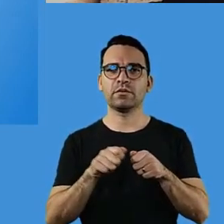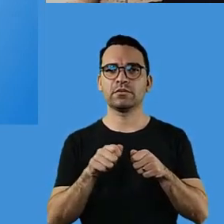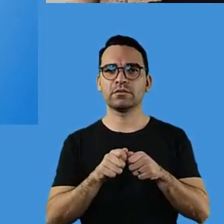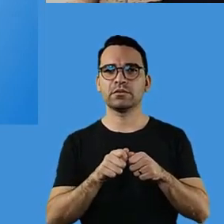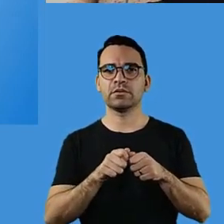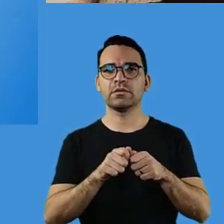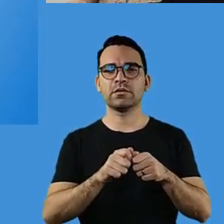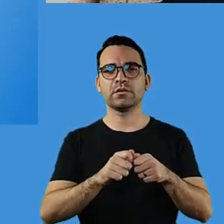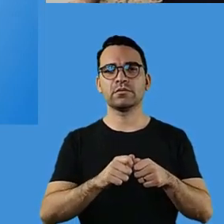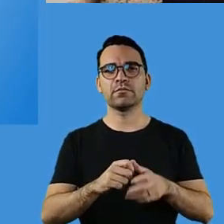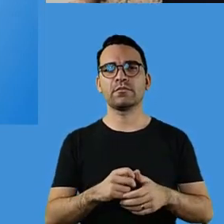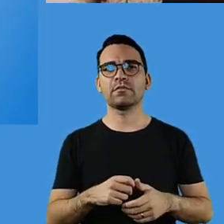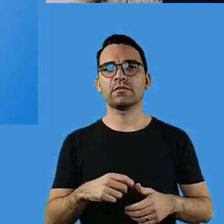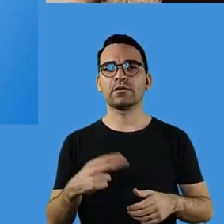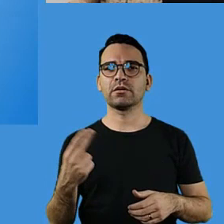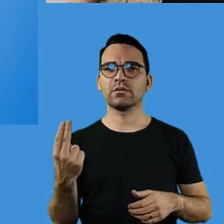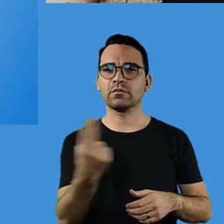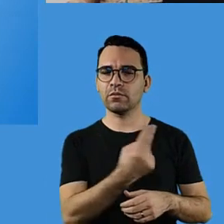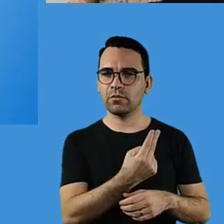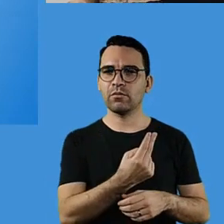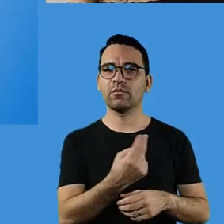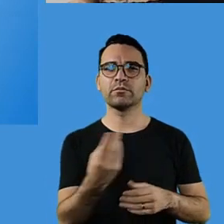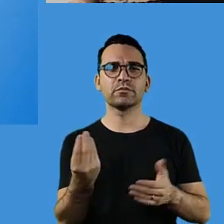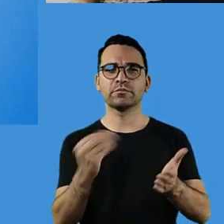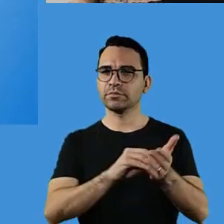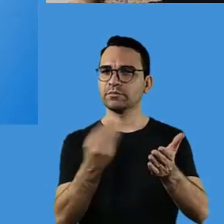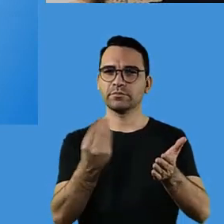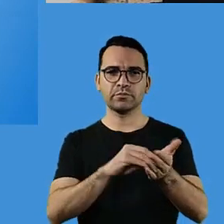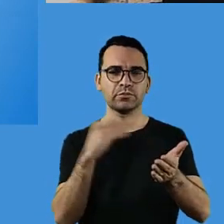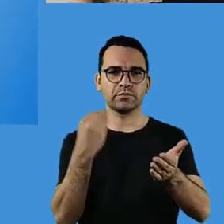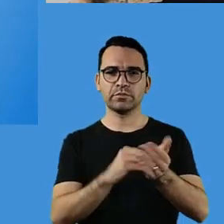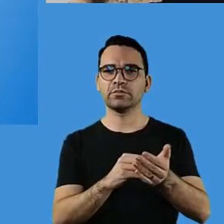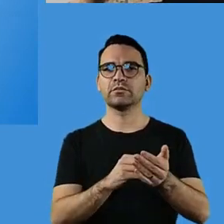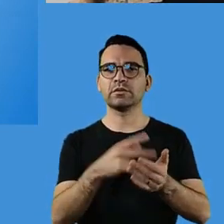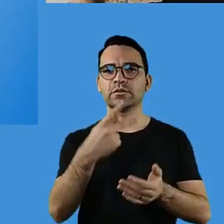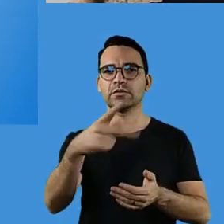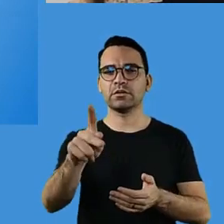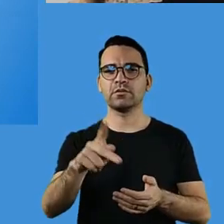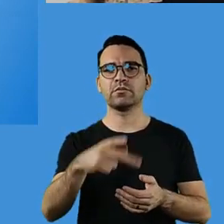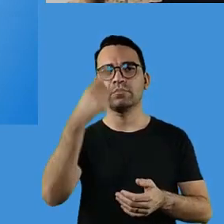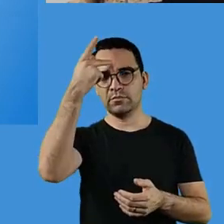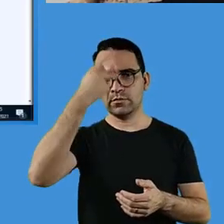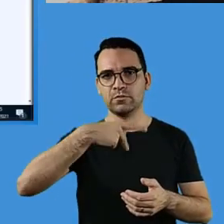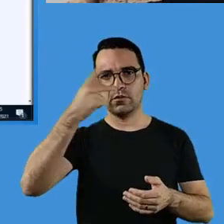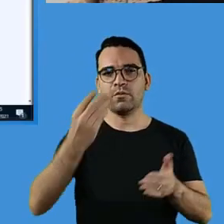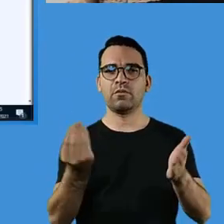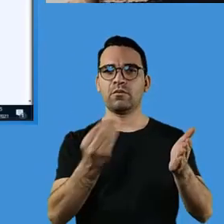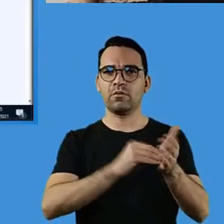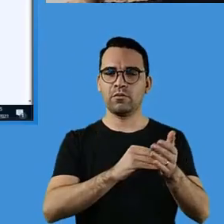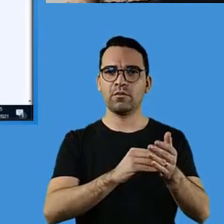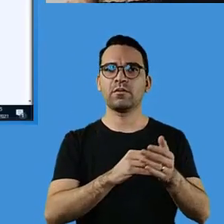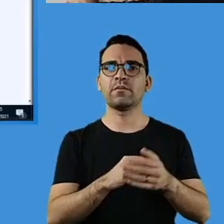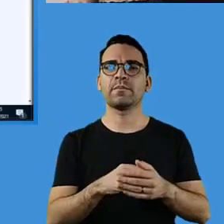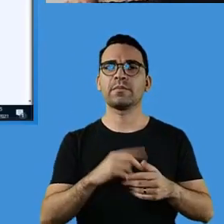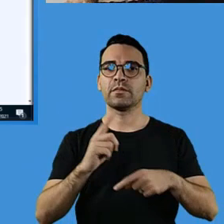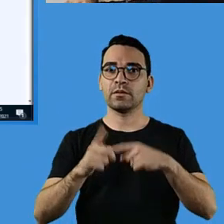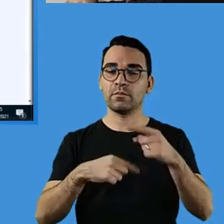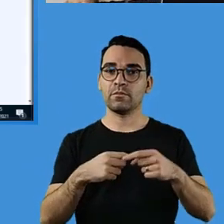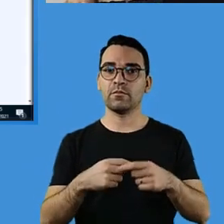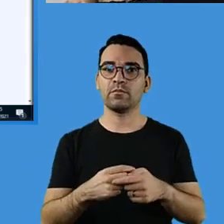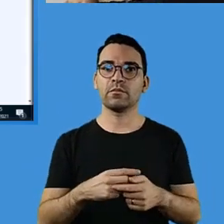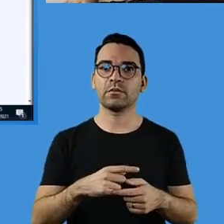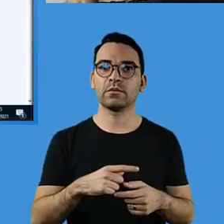o cadastro, vocês vão ter acesso a todos os conteúdos. A plataforma está dividida em seis sessões, mas eu quero destacar três,